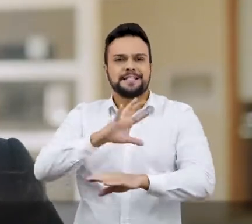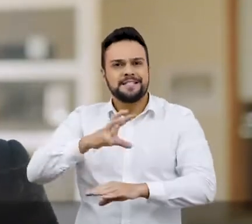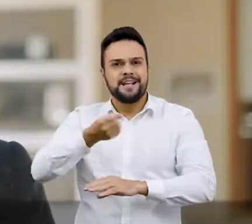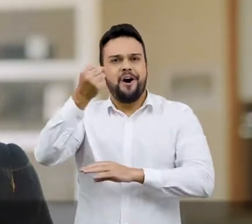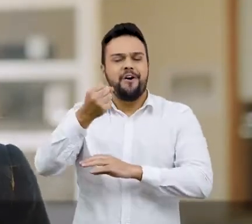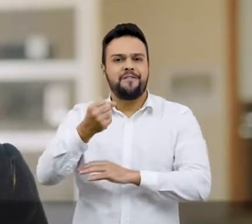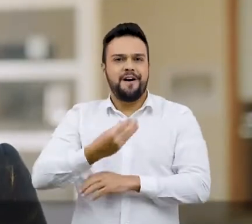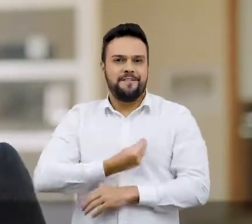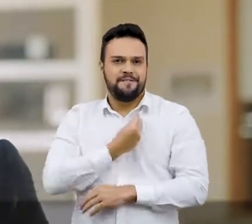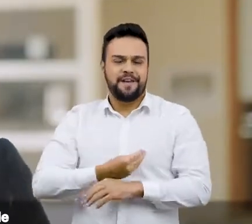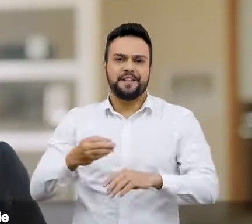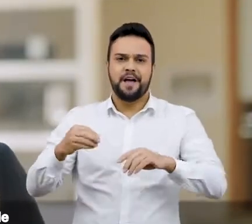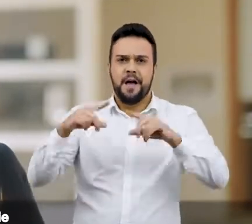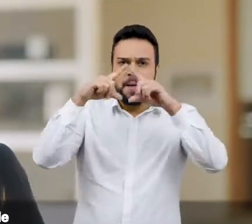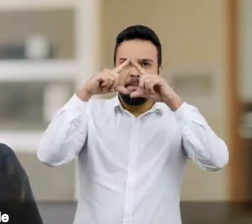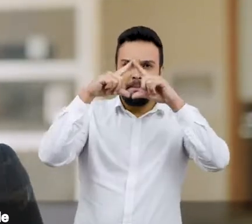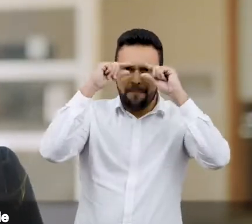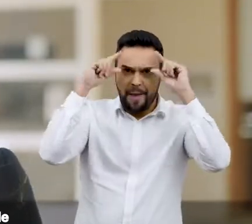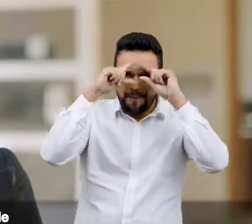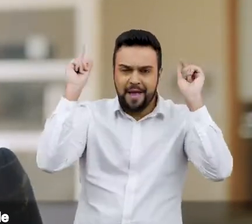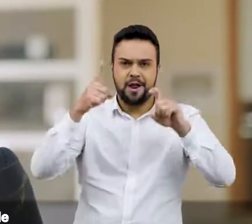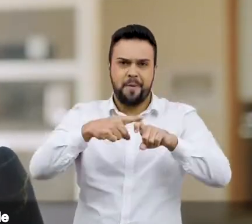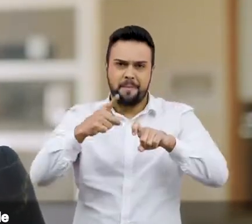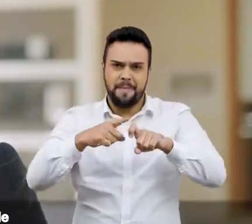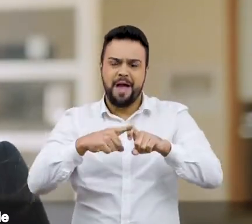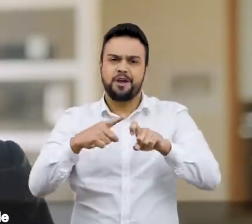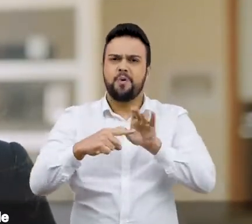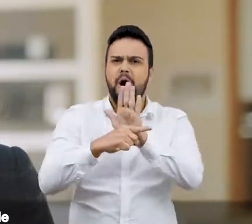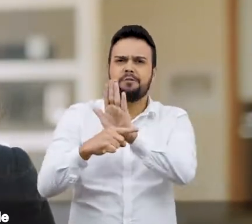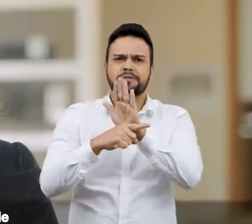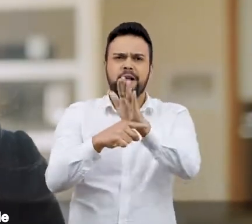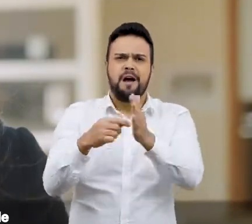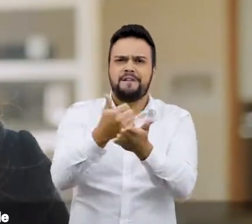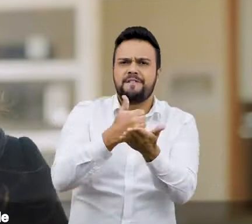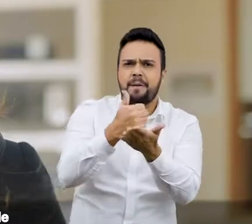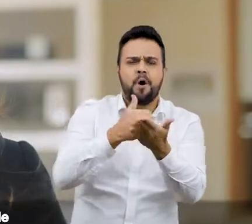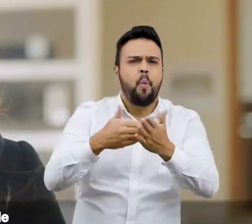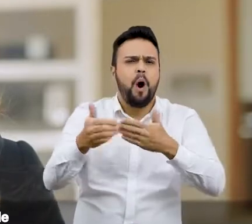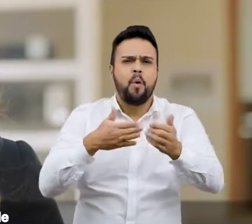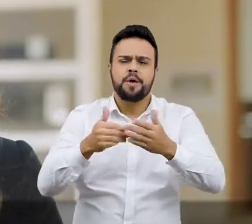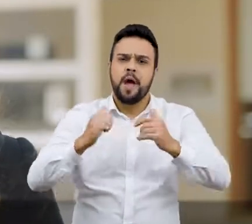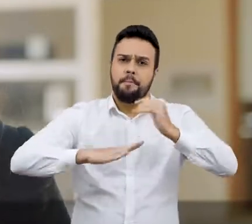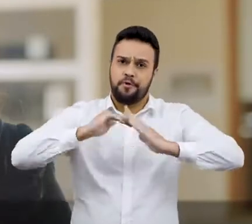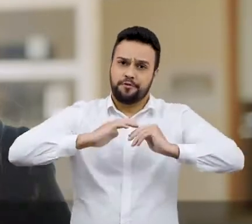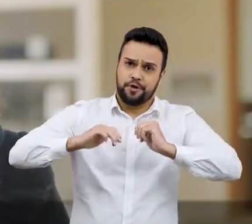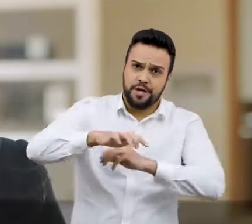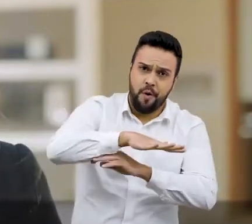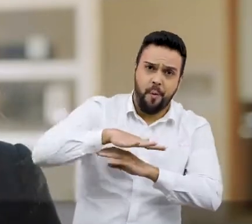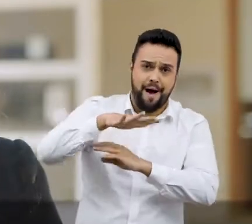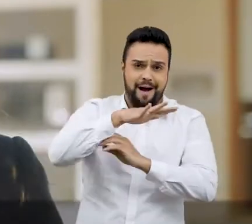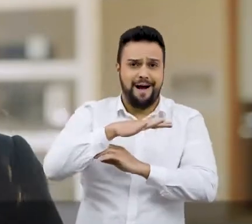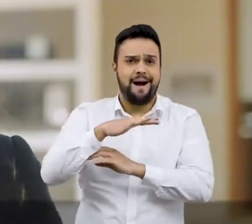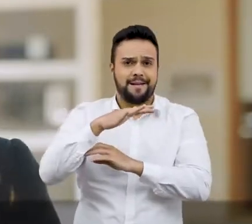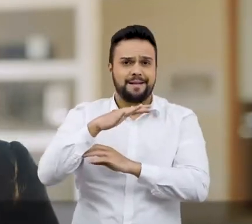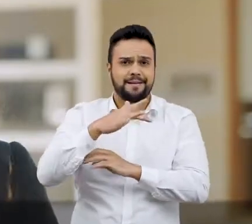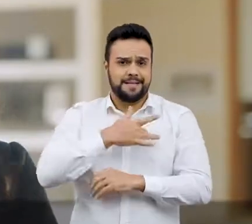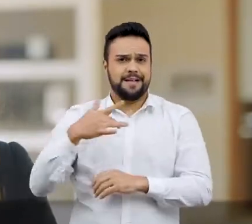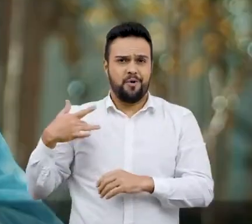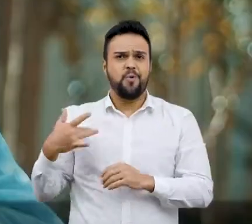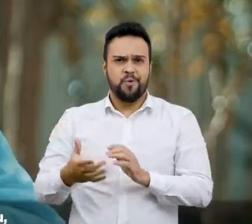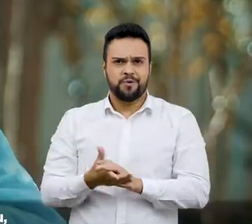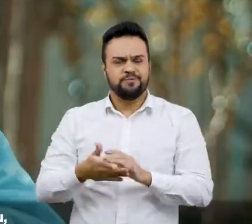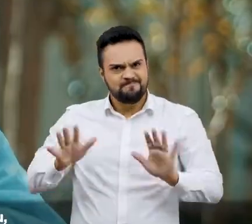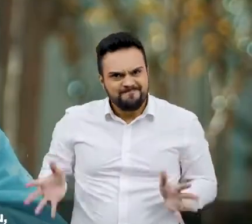nenhum médico, enfermeiro, auxiliar, farmacêutico ou qualquer outro profissional da saúde, vai ser deixado para trás.